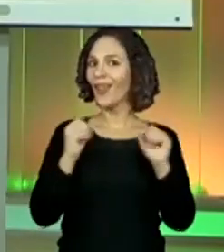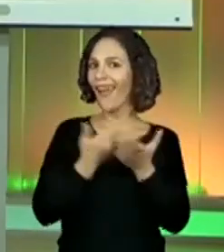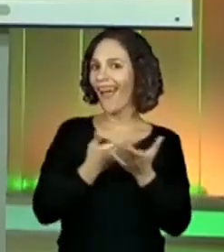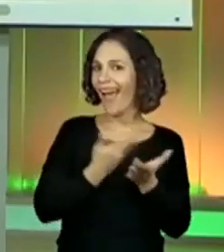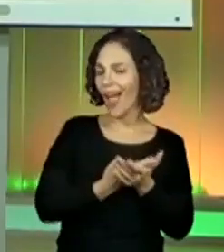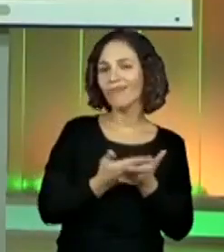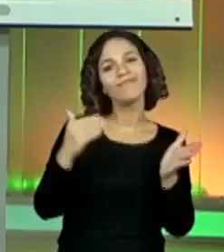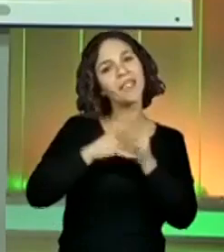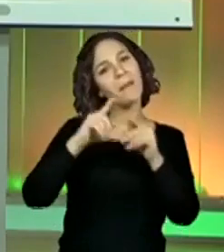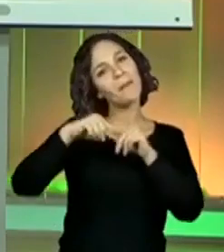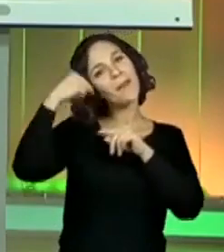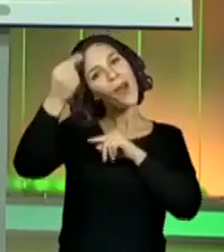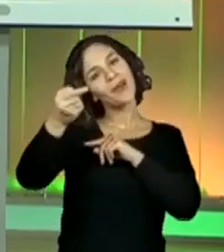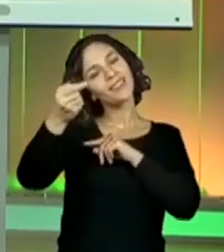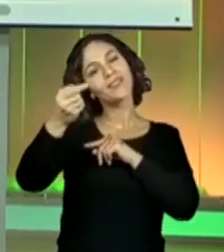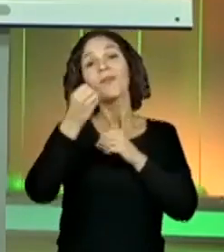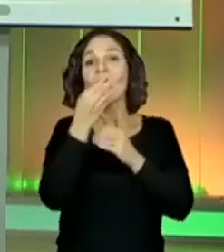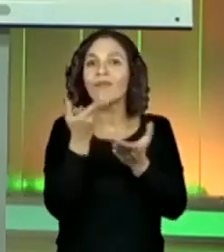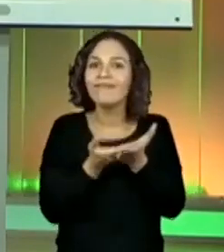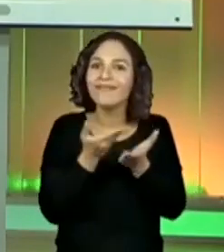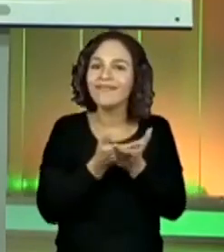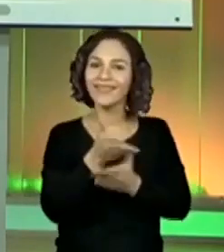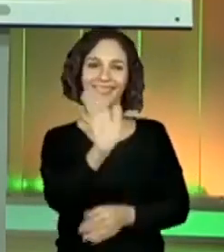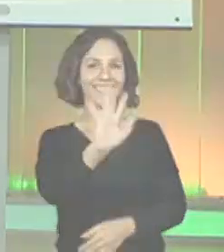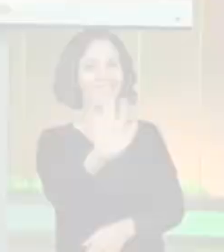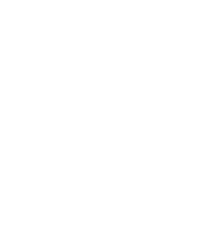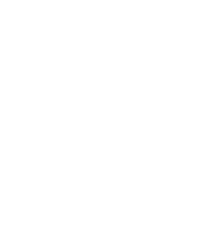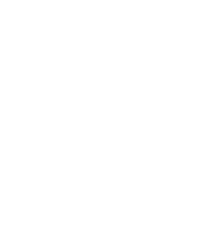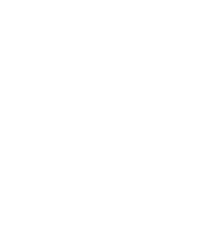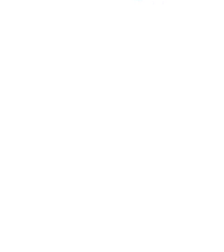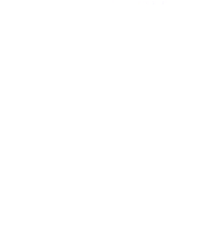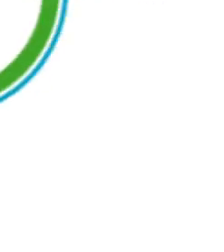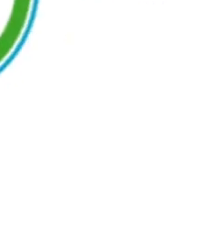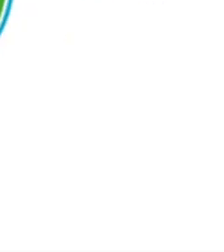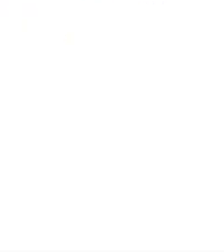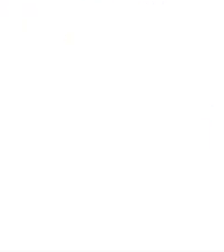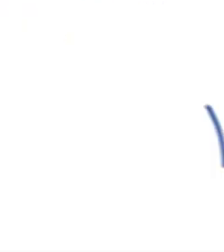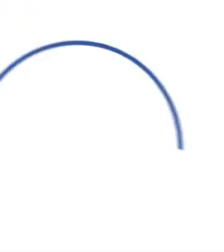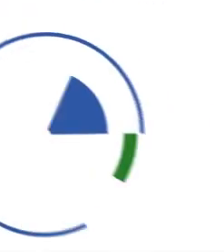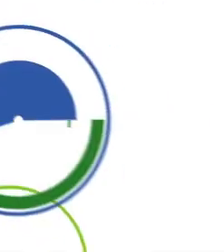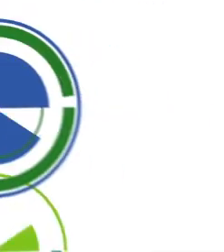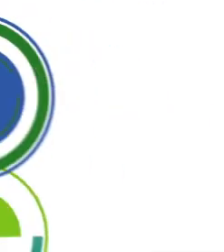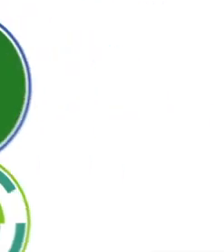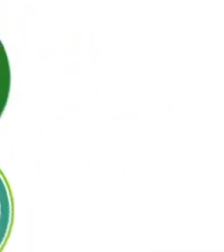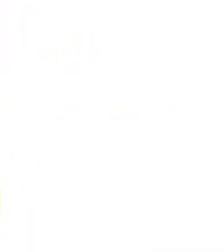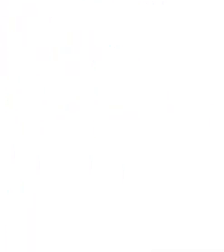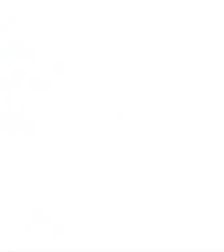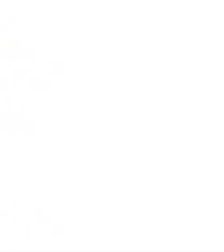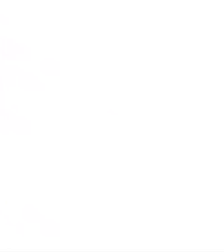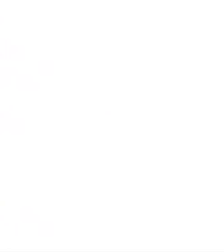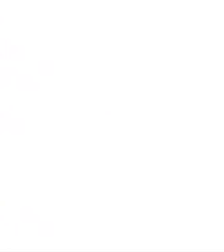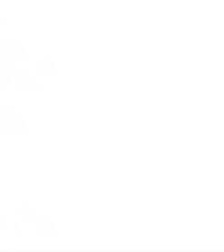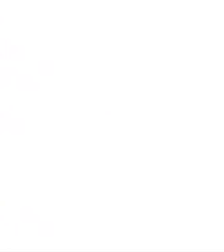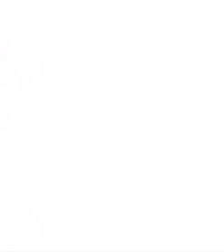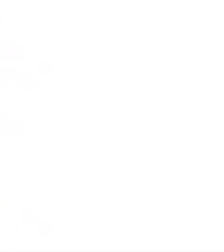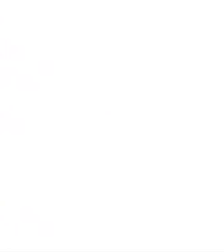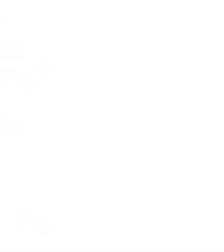tá? Até a próxima. Bons estudos. Tchau. Tchau. Tchau. Tchau.